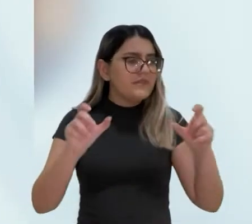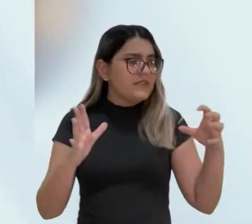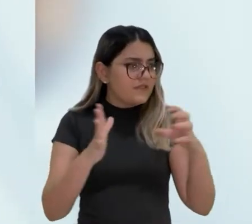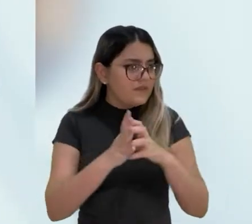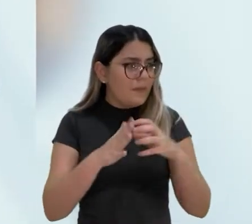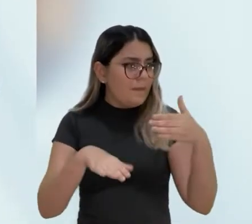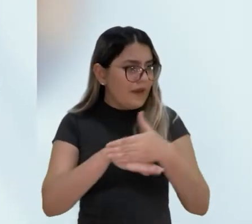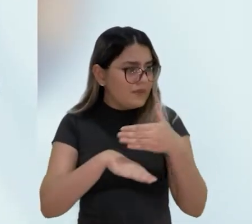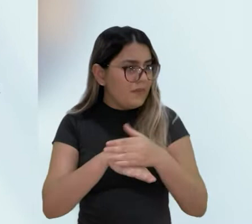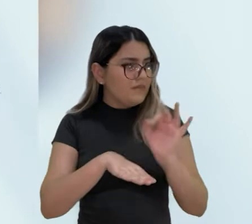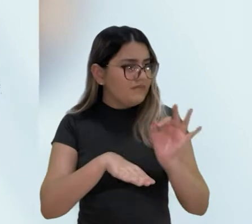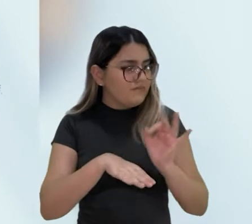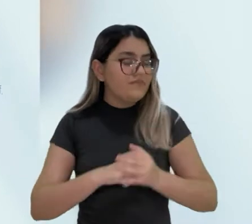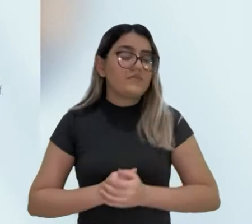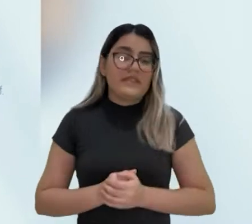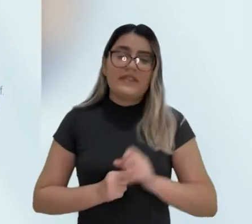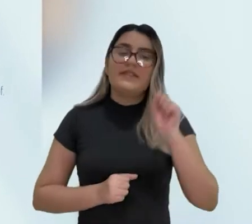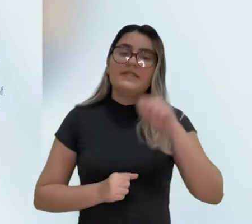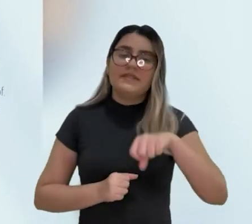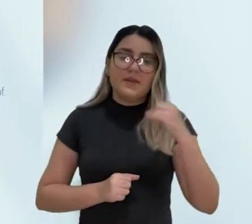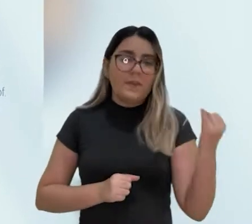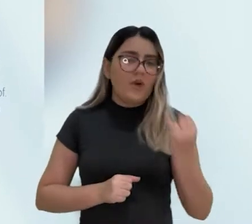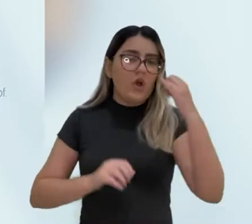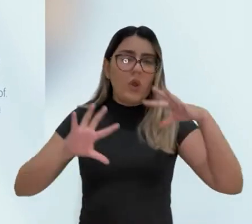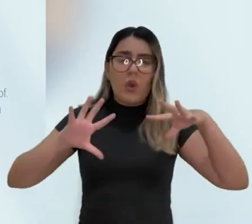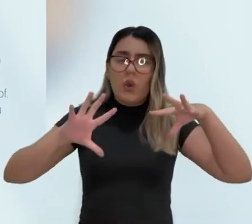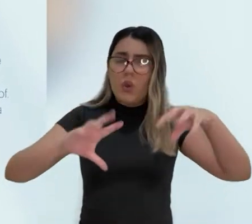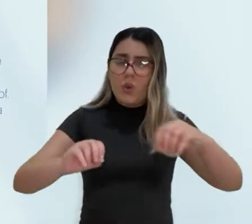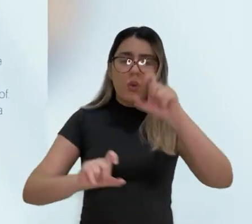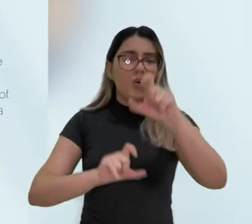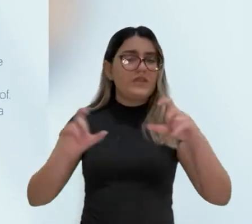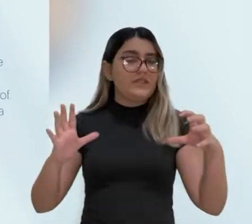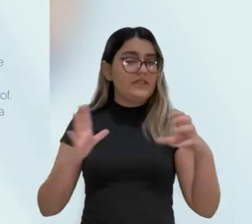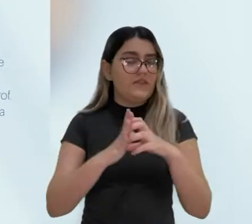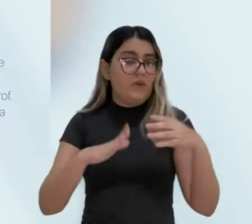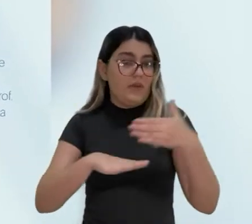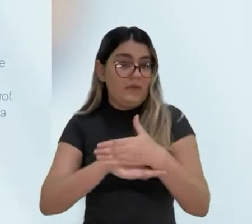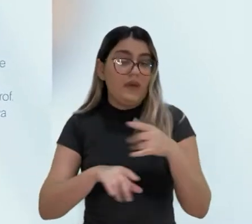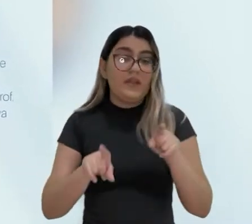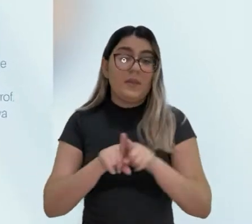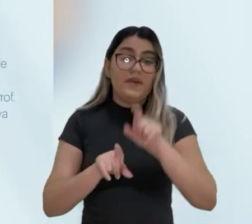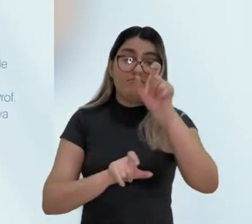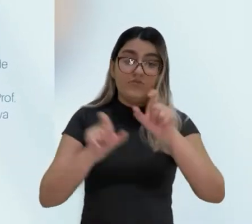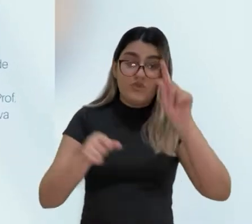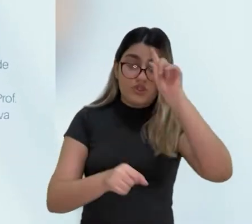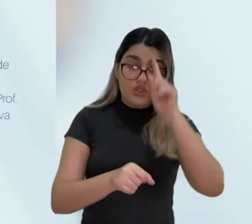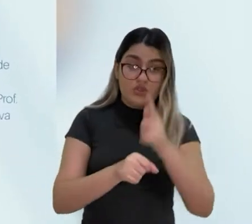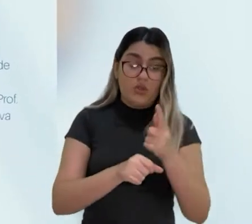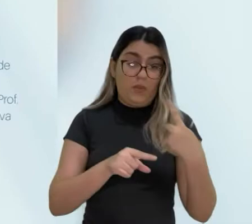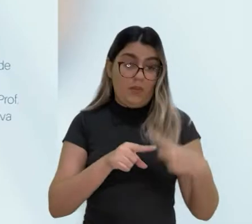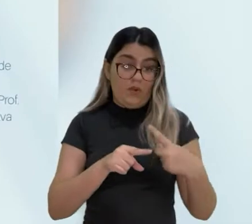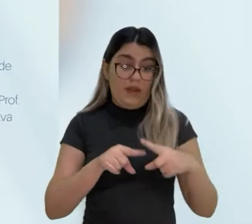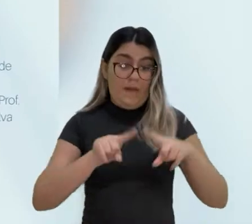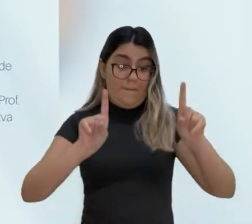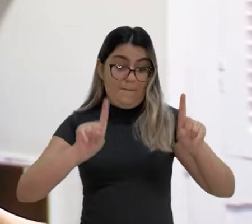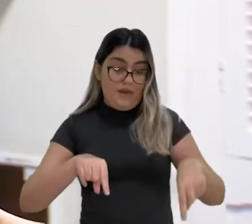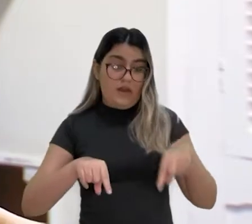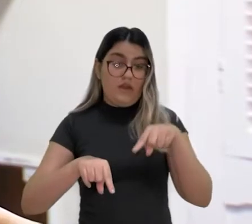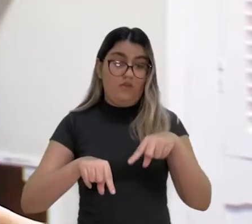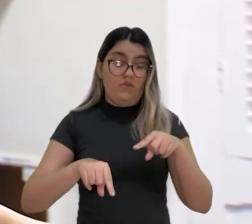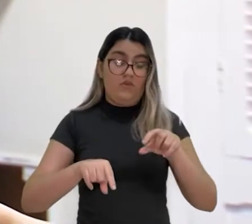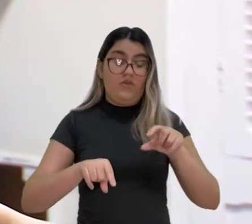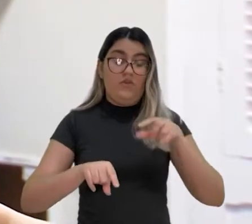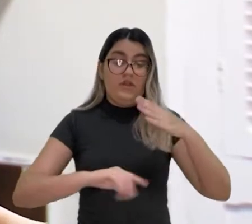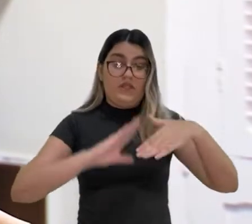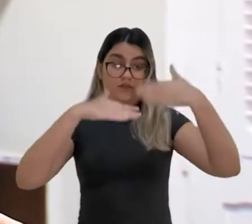convidados para participar desse evento? Sim, é muito importante a participação dos servidores, dos gestores, uma vez que o